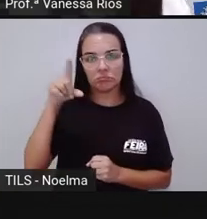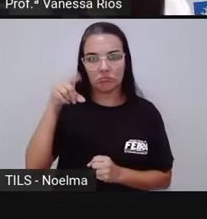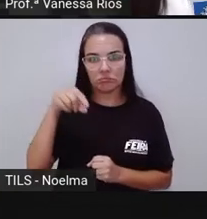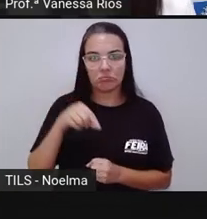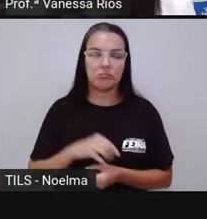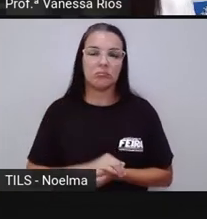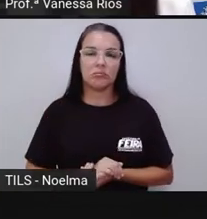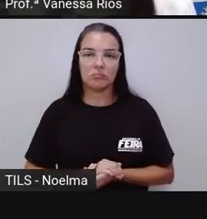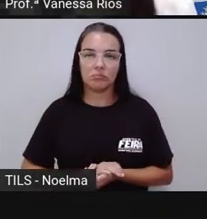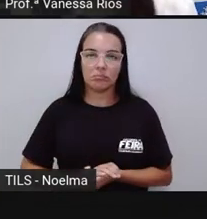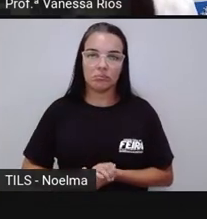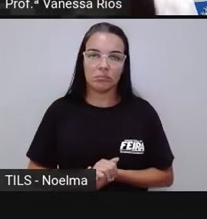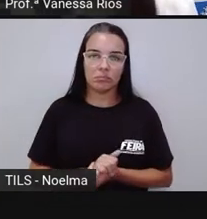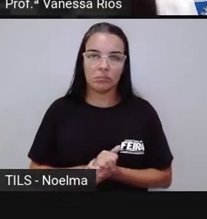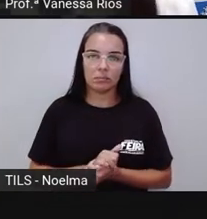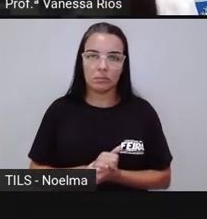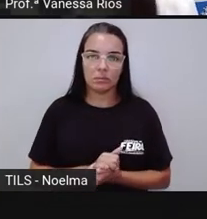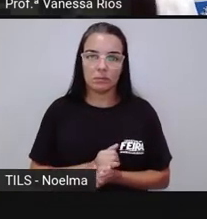os acentos.